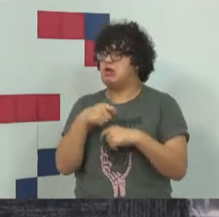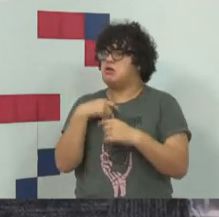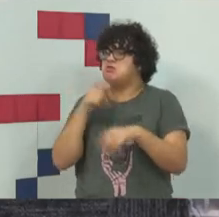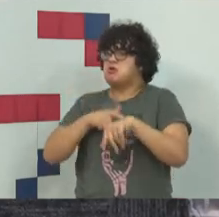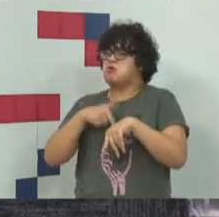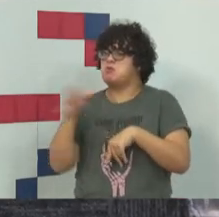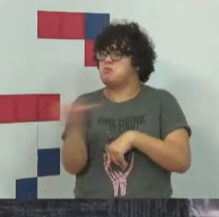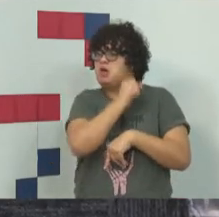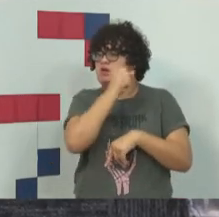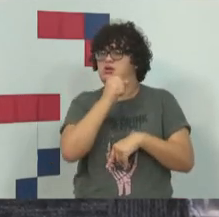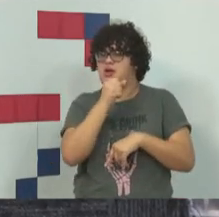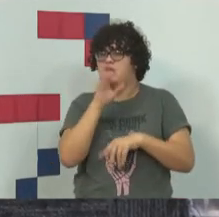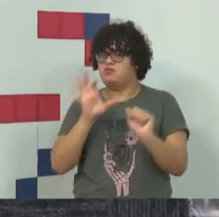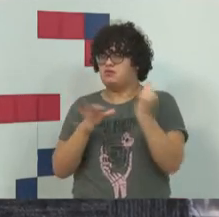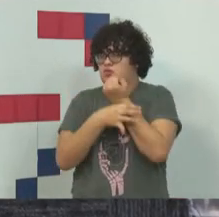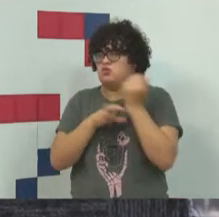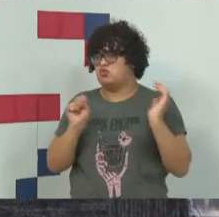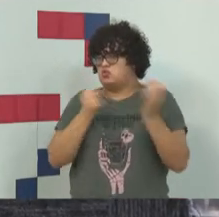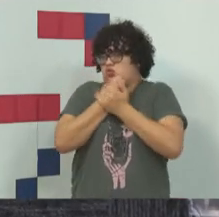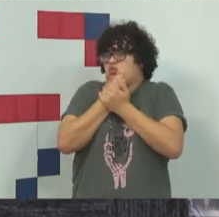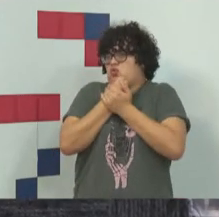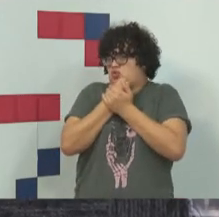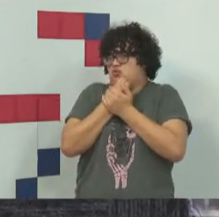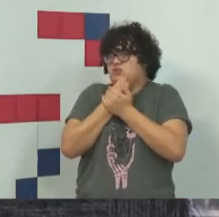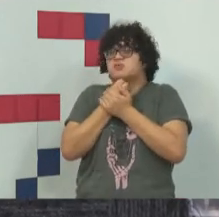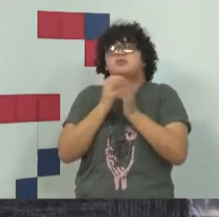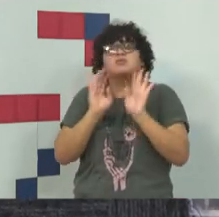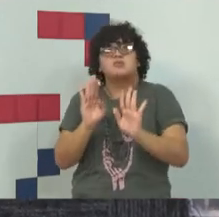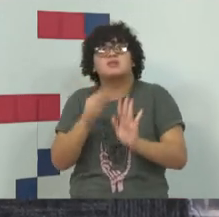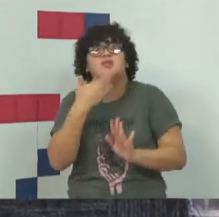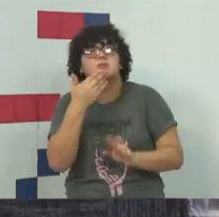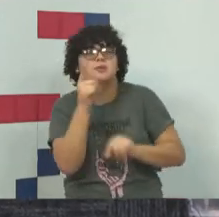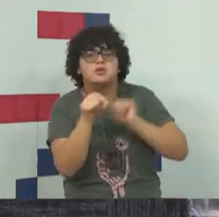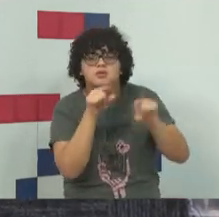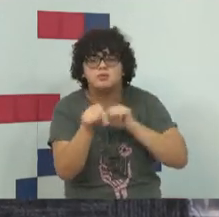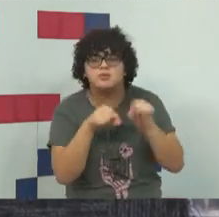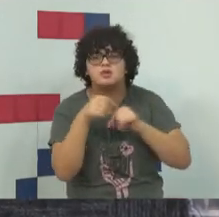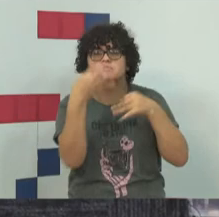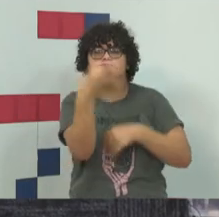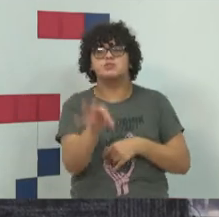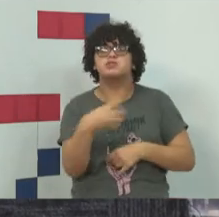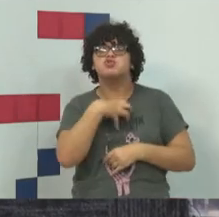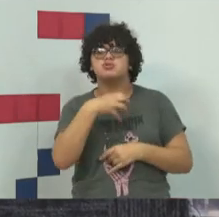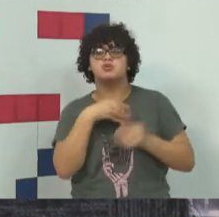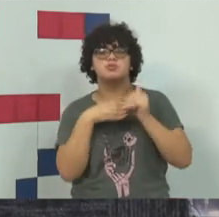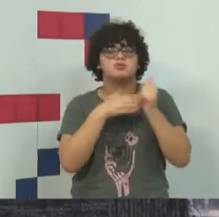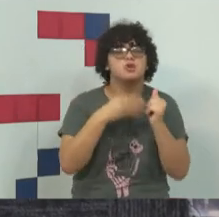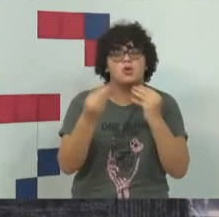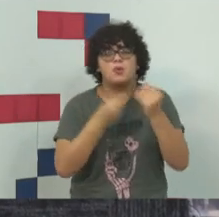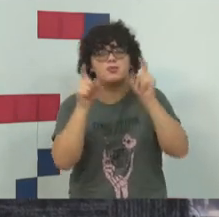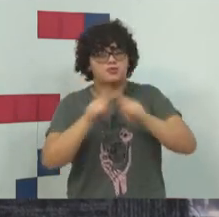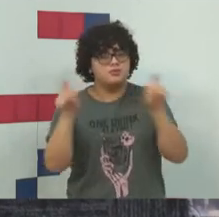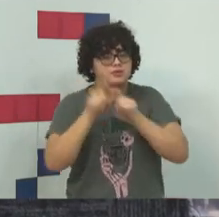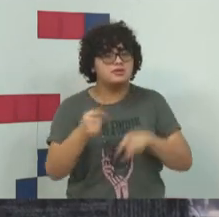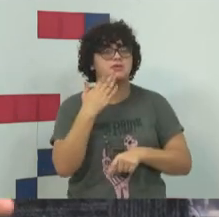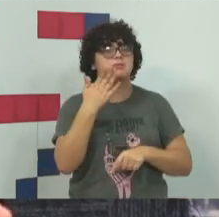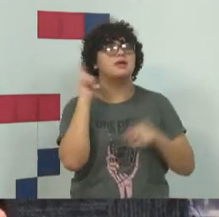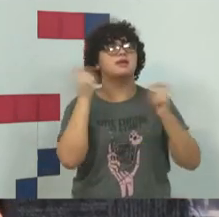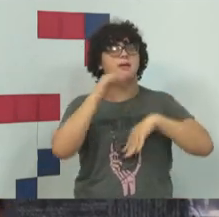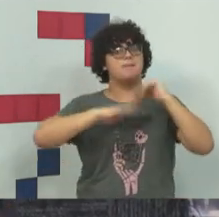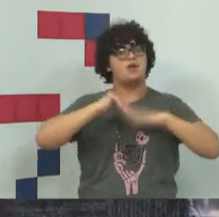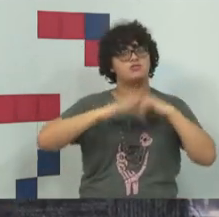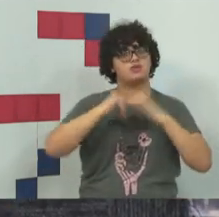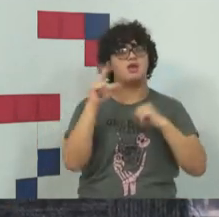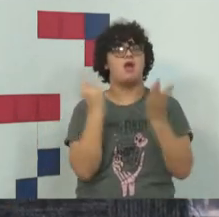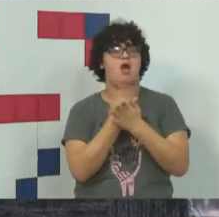por quê, porque é mais seguro, porque ele se esconde atrás da tela. Ele escolhe a forma informática de cometimento desse delito e pratica esse